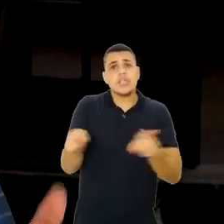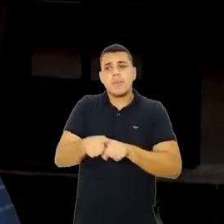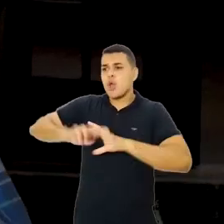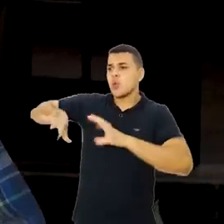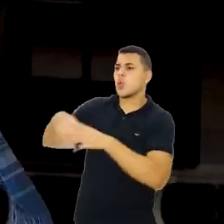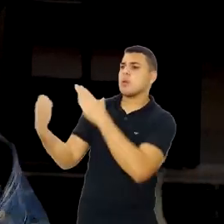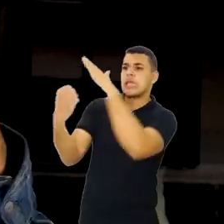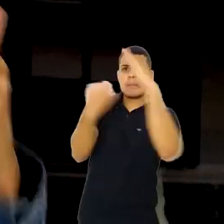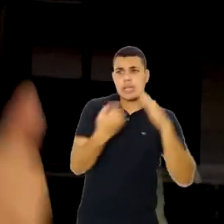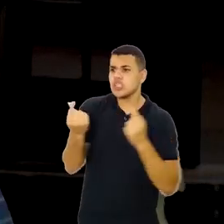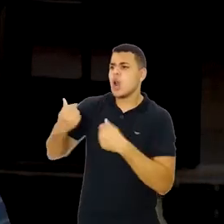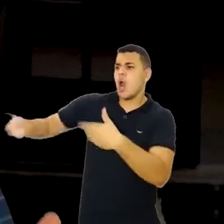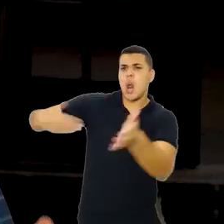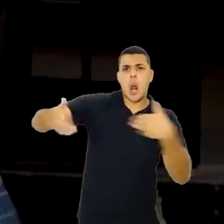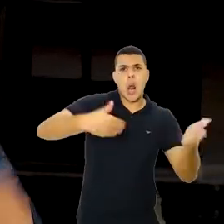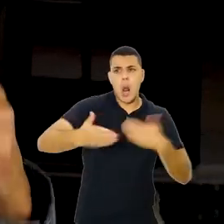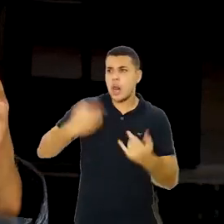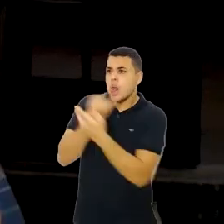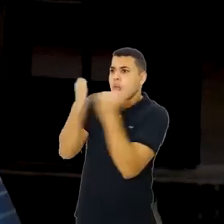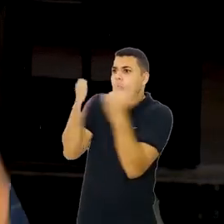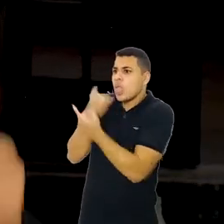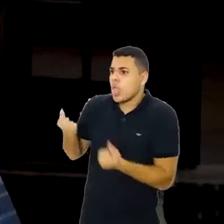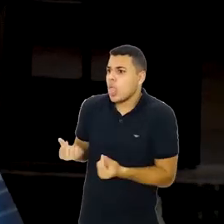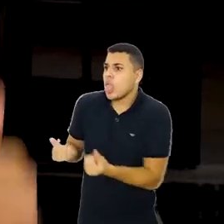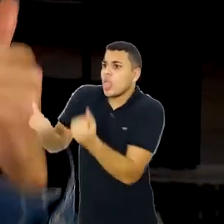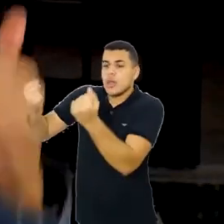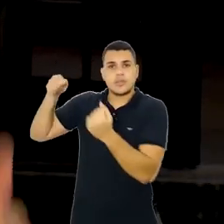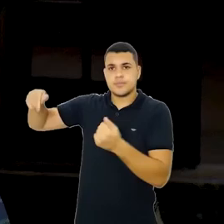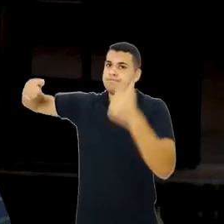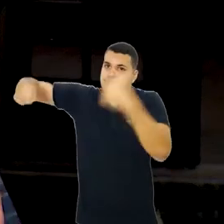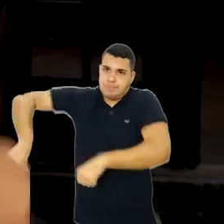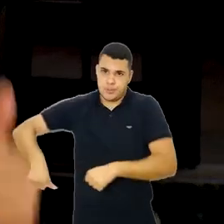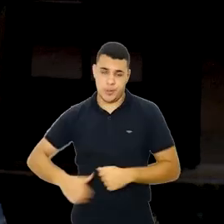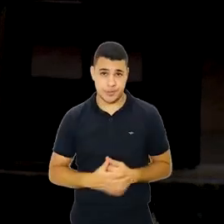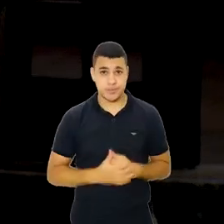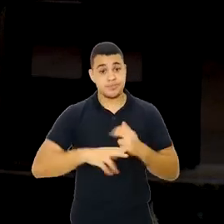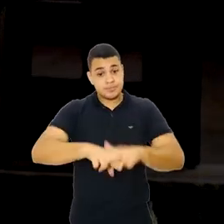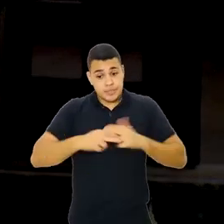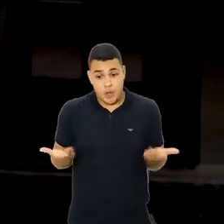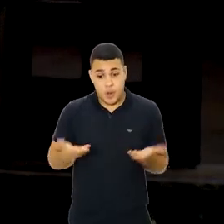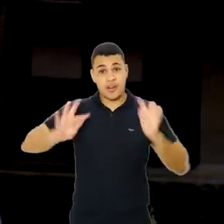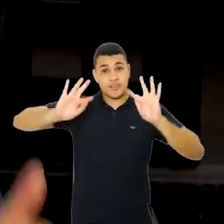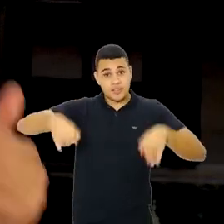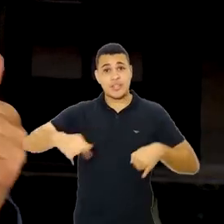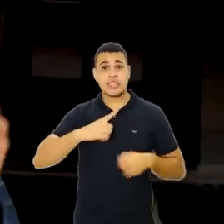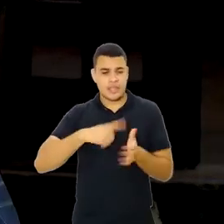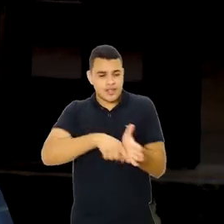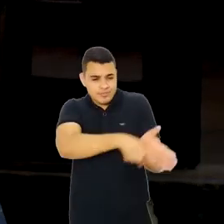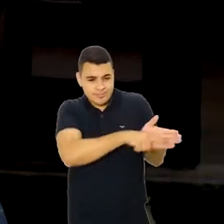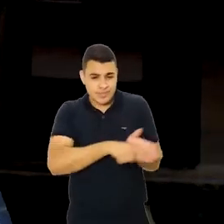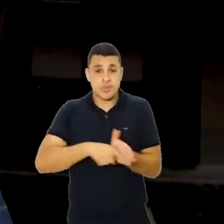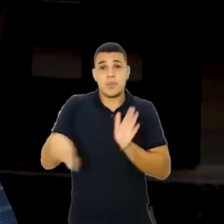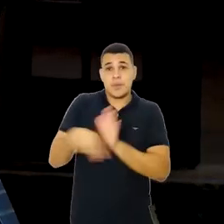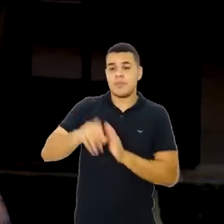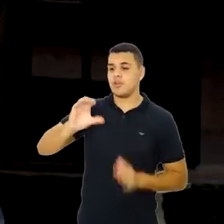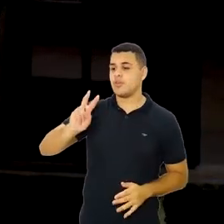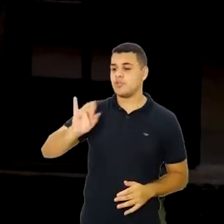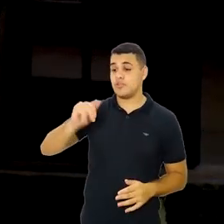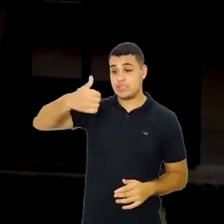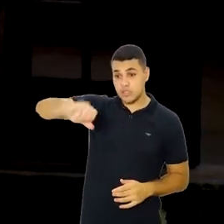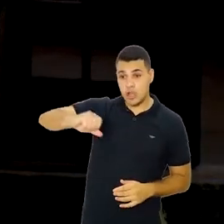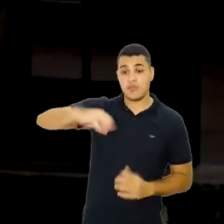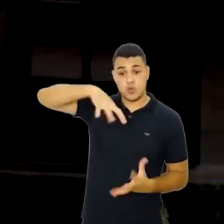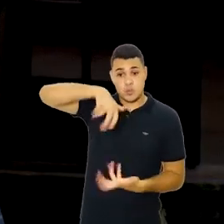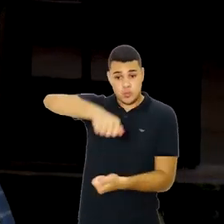produzir, esse capitalismo selvagem, isso está trazendo mais malefício do que benefício. Para finalizar, alguns